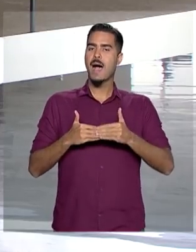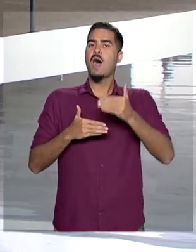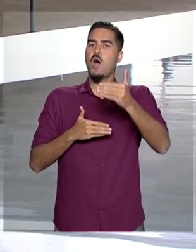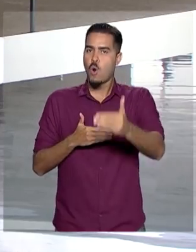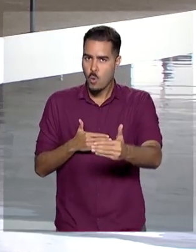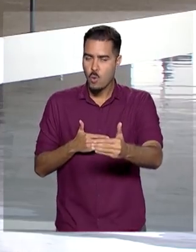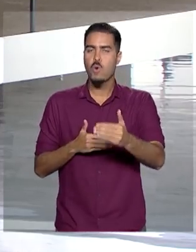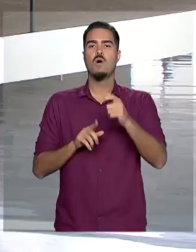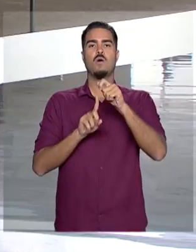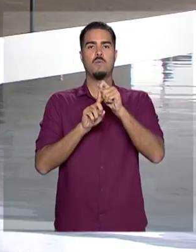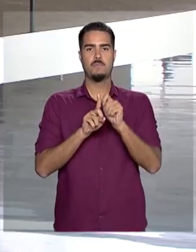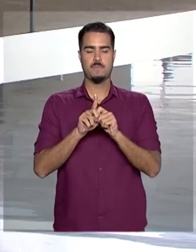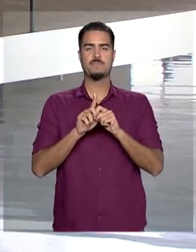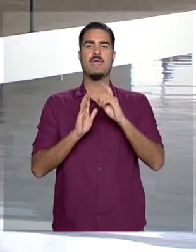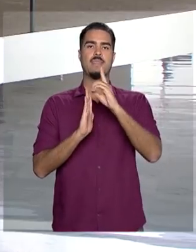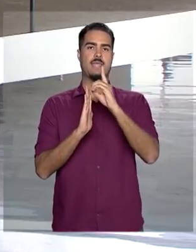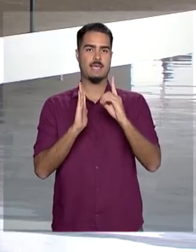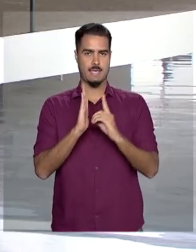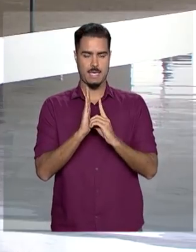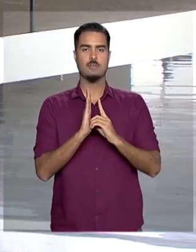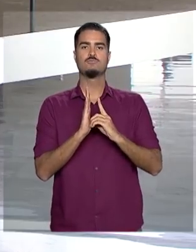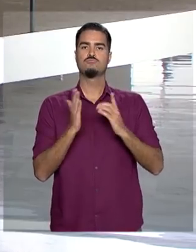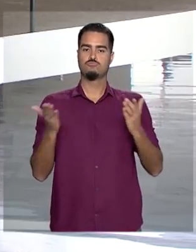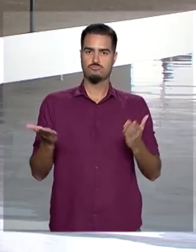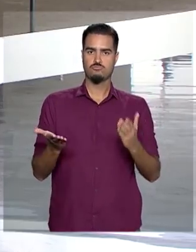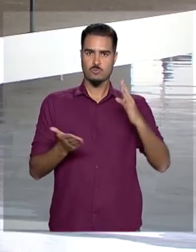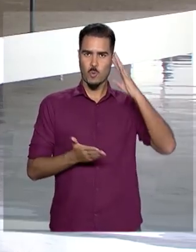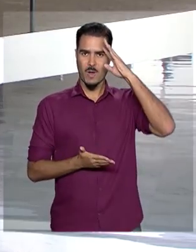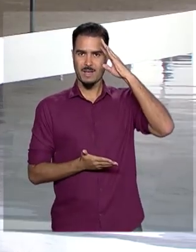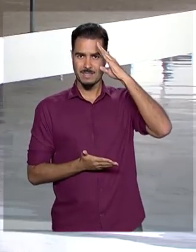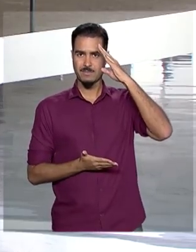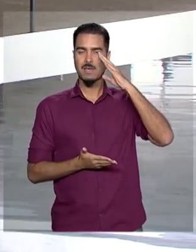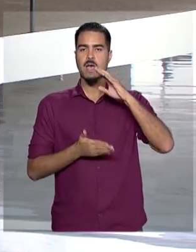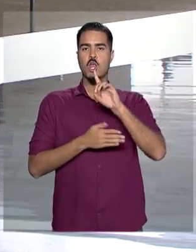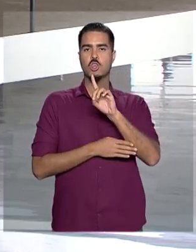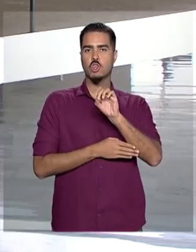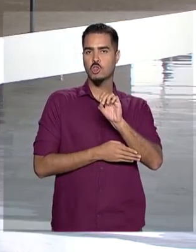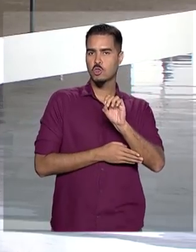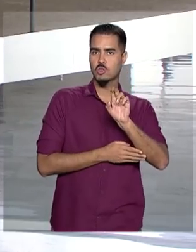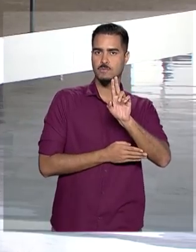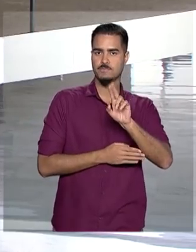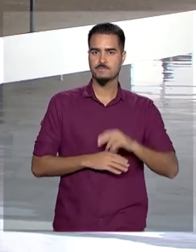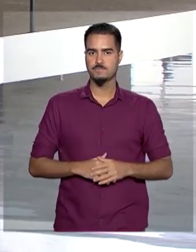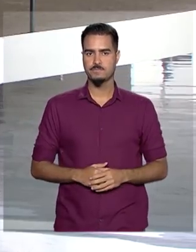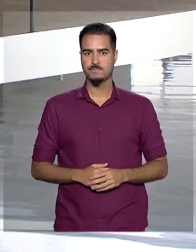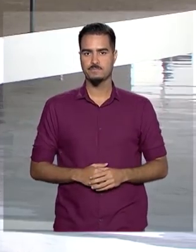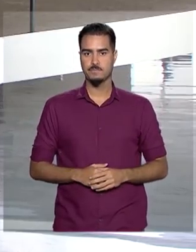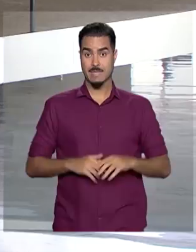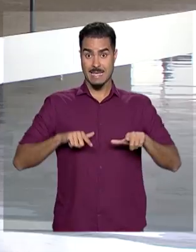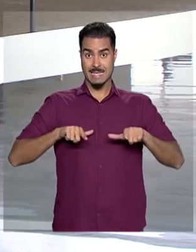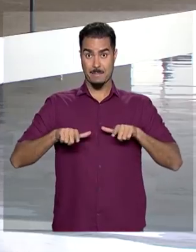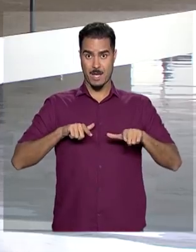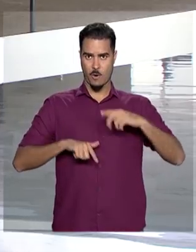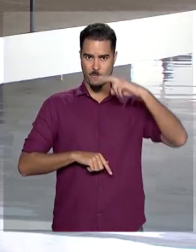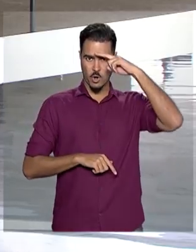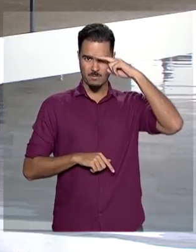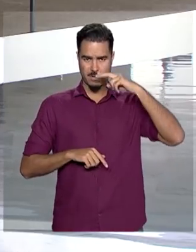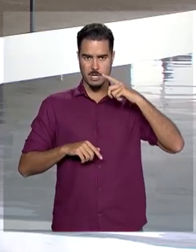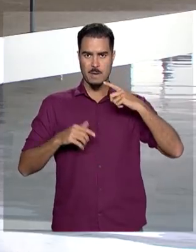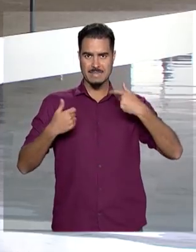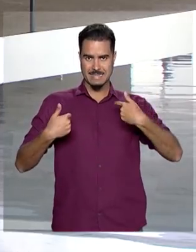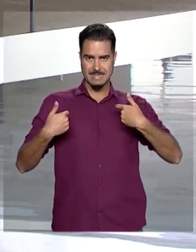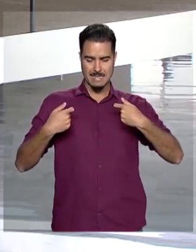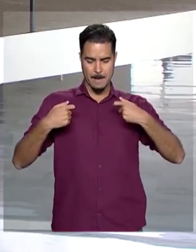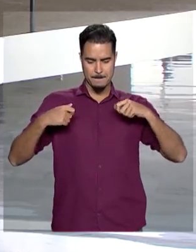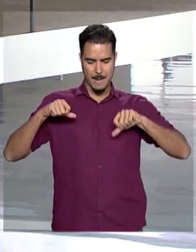mês, conforme decreto publicado na edição desta quarta-feira do Diário Oficial da União. O emprego das Forças Armadas